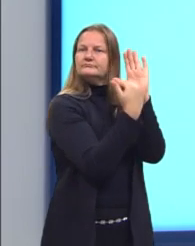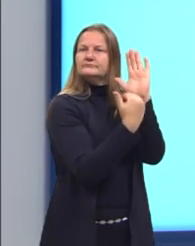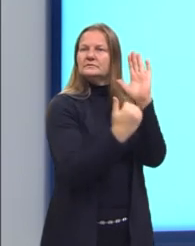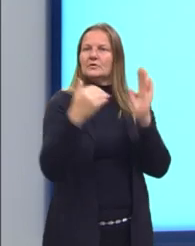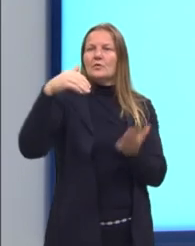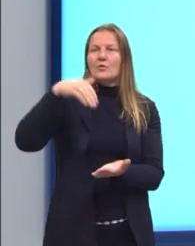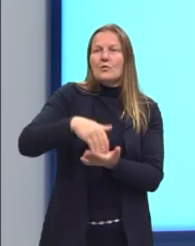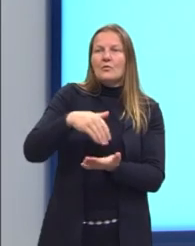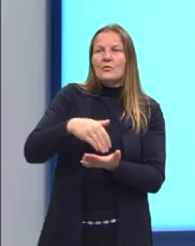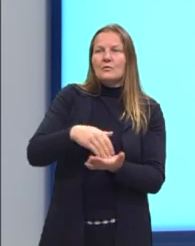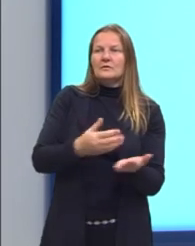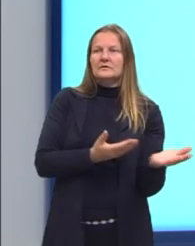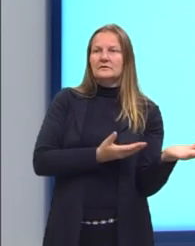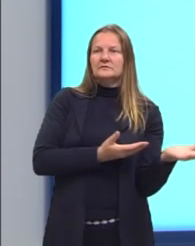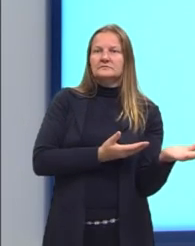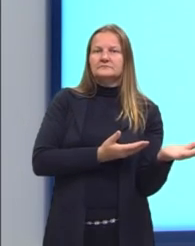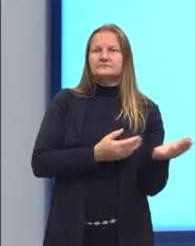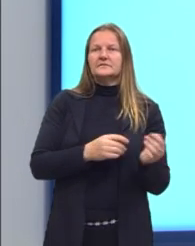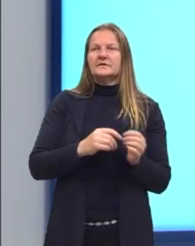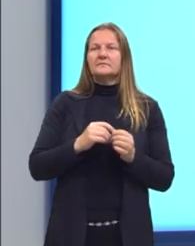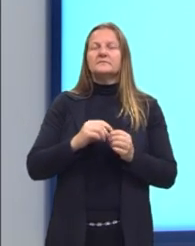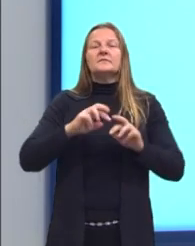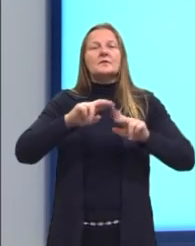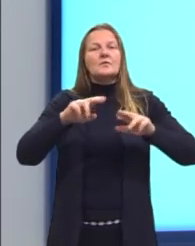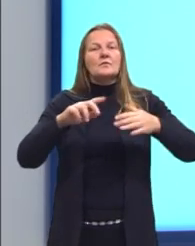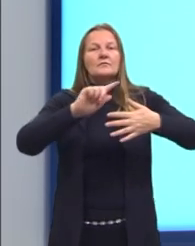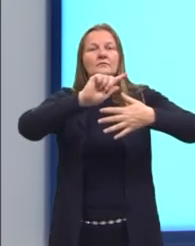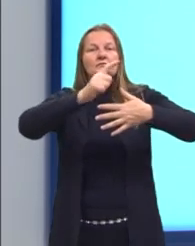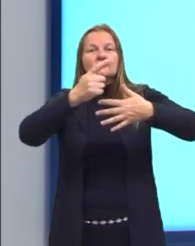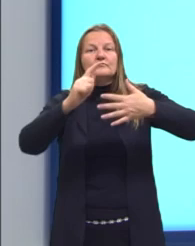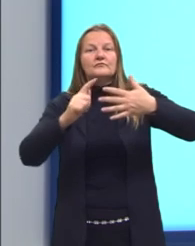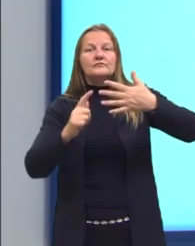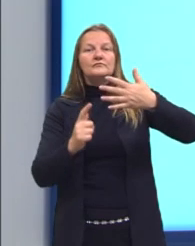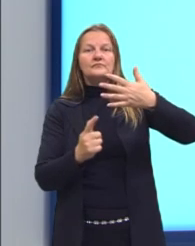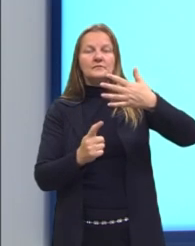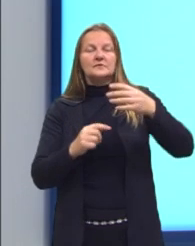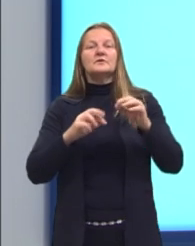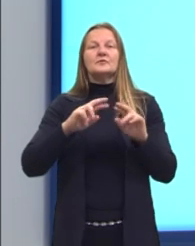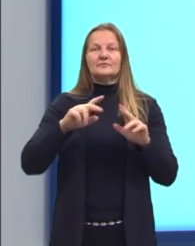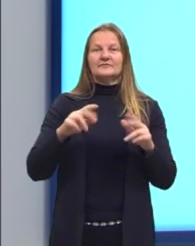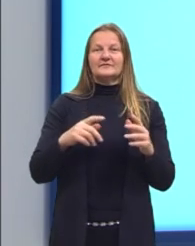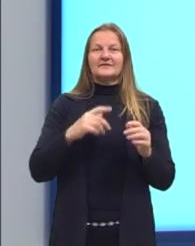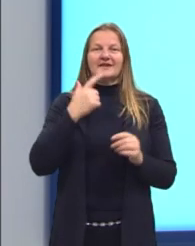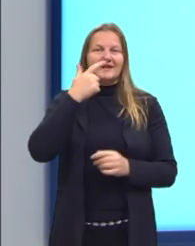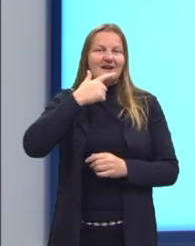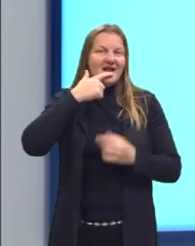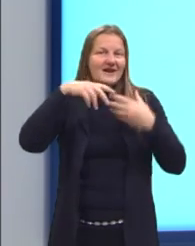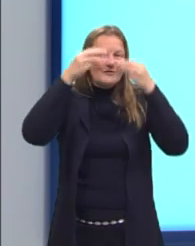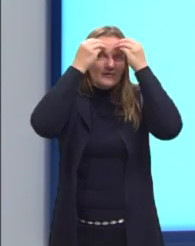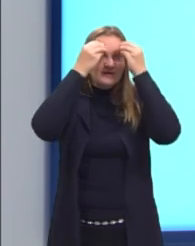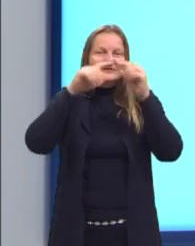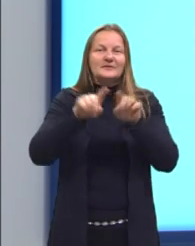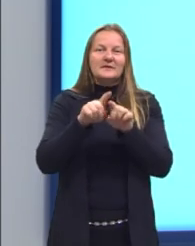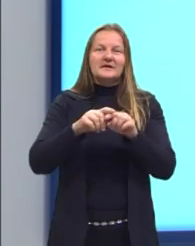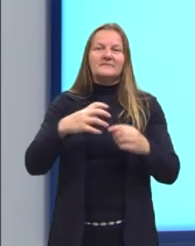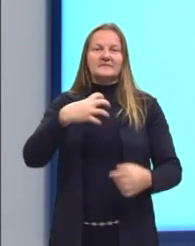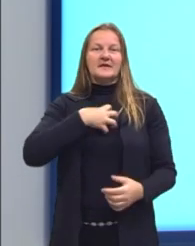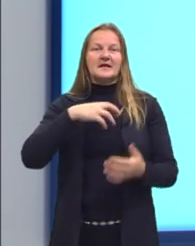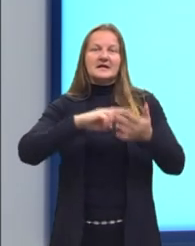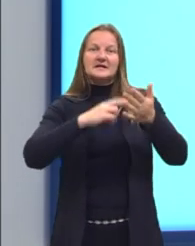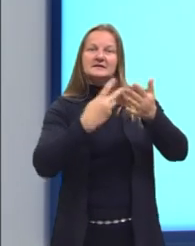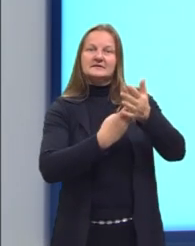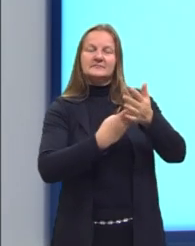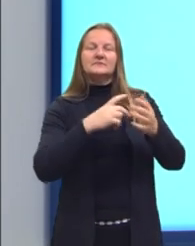como, por exemplo, de novo ali as nossas figuras de linguagem e ambiguidade semântica aqui também, com um pouco